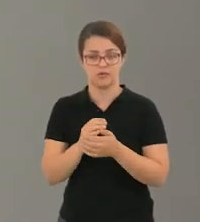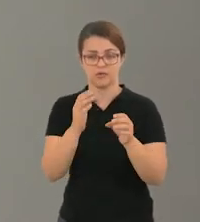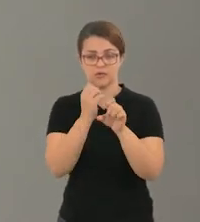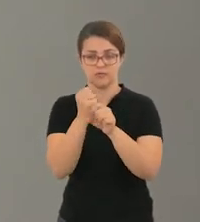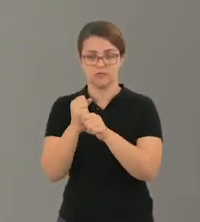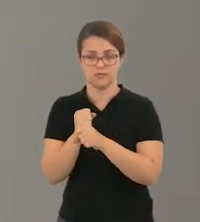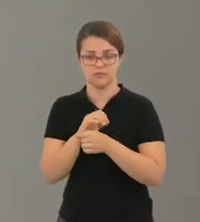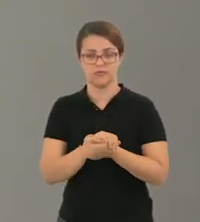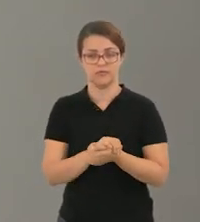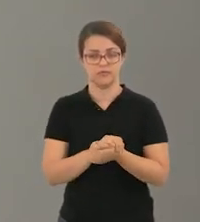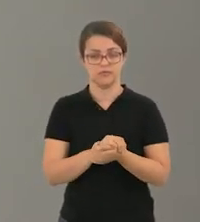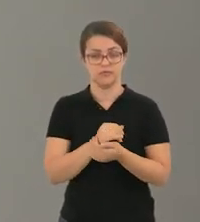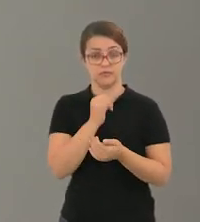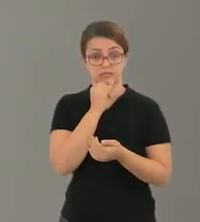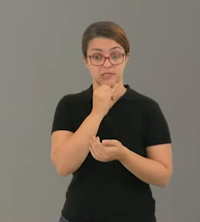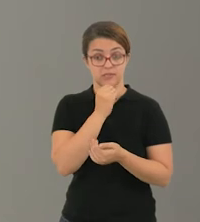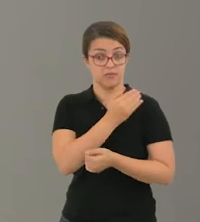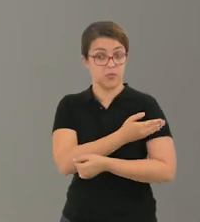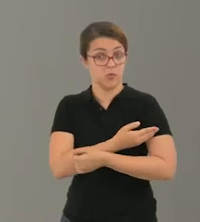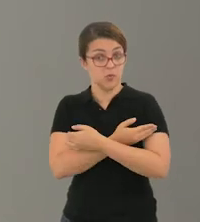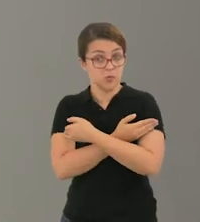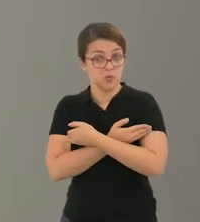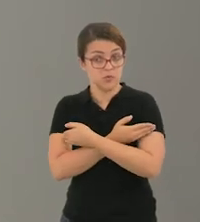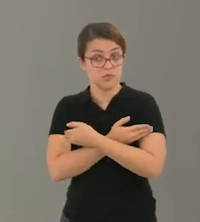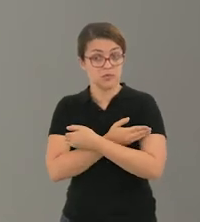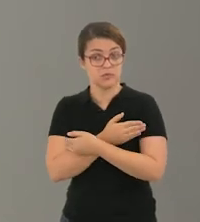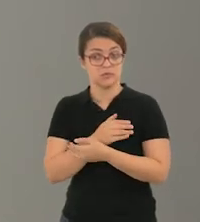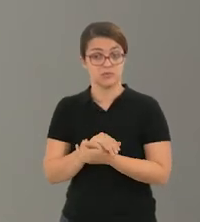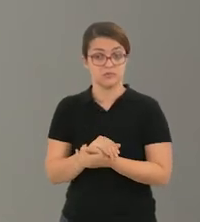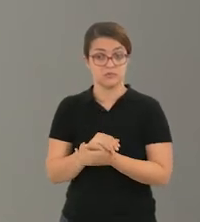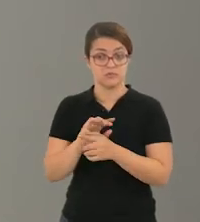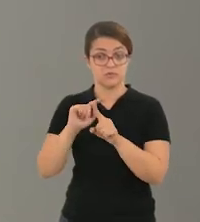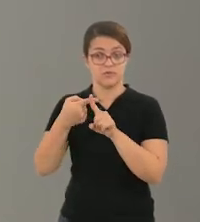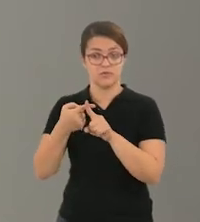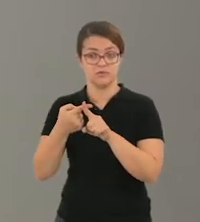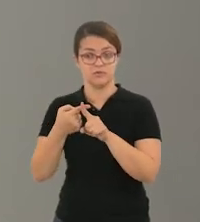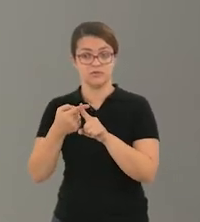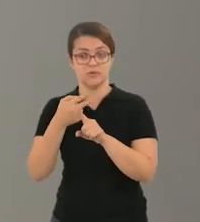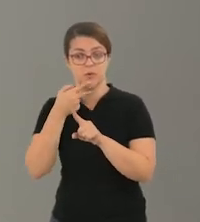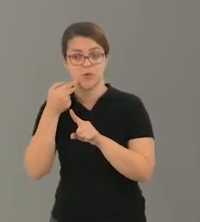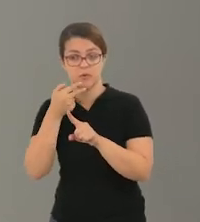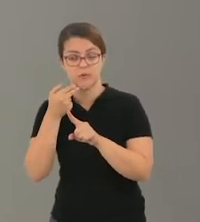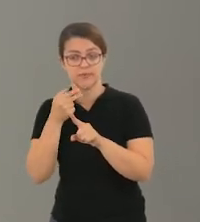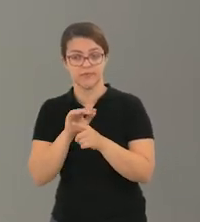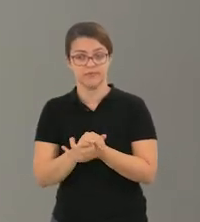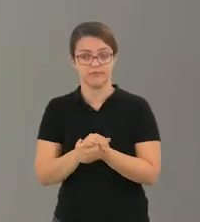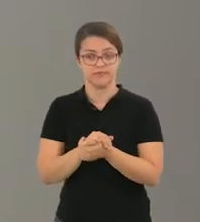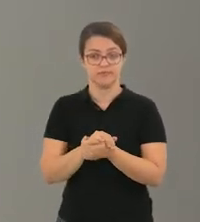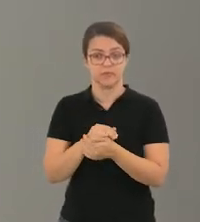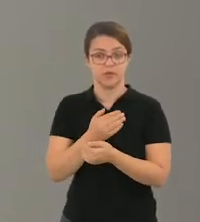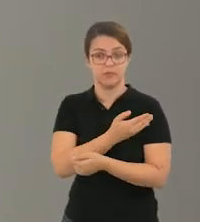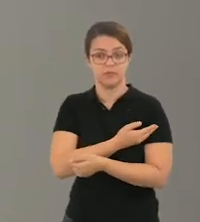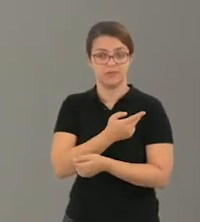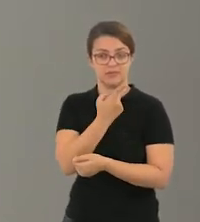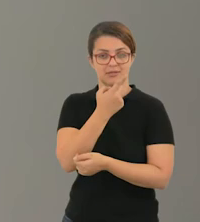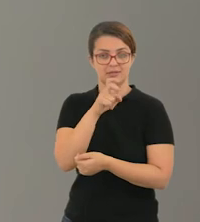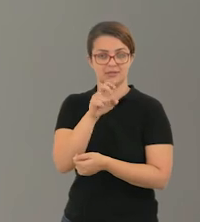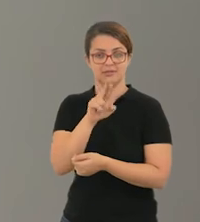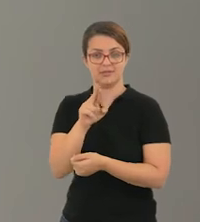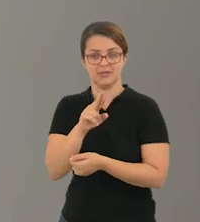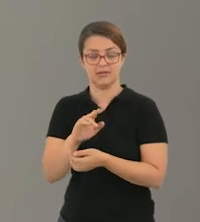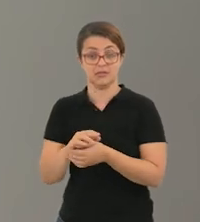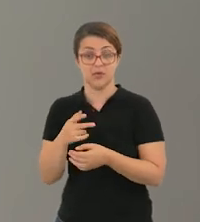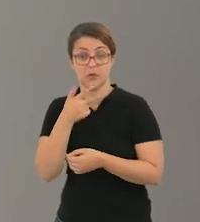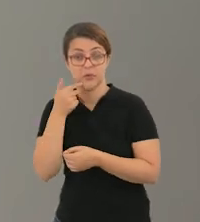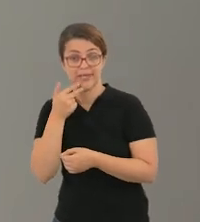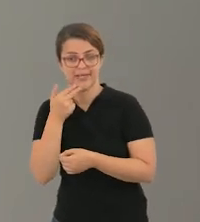somar esses valores. Aqui está pedindo o valor da blusa mais o valor da cueca. A blusa custa 15 reais, a cueca